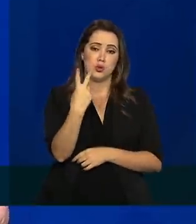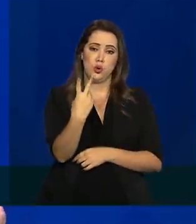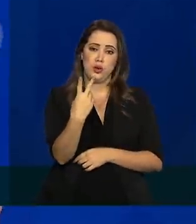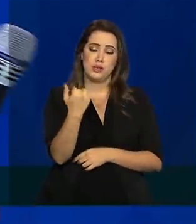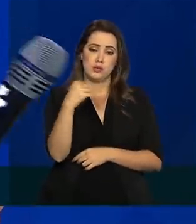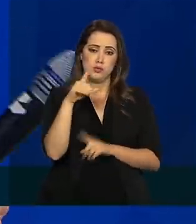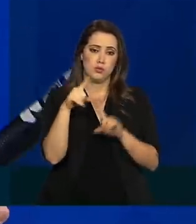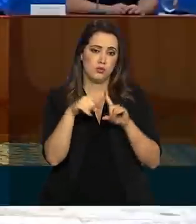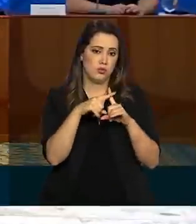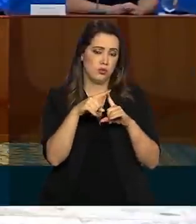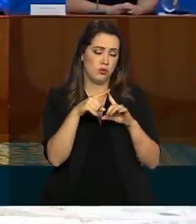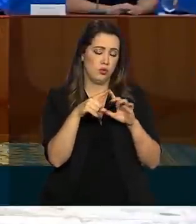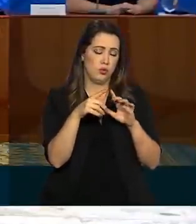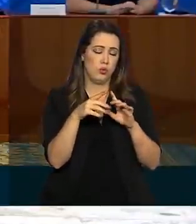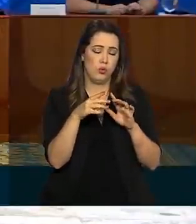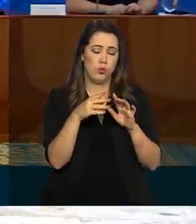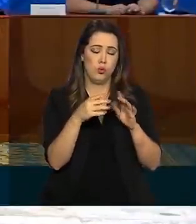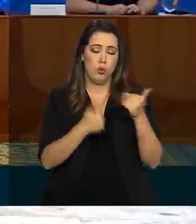negativas.